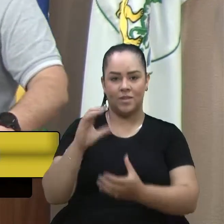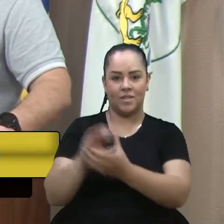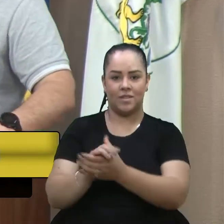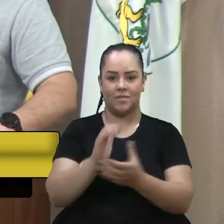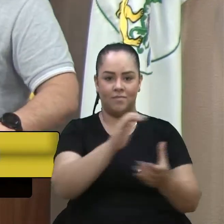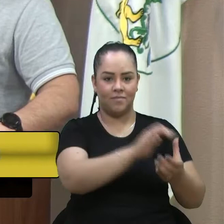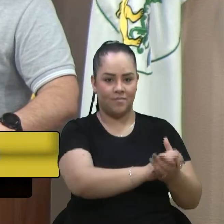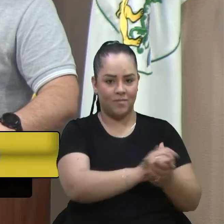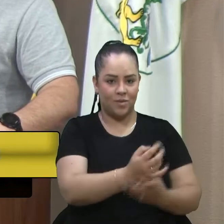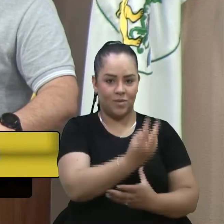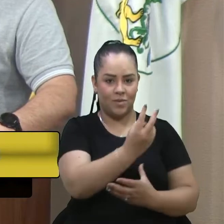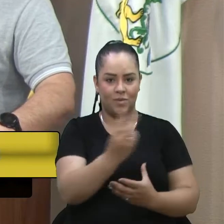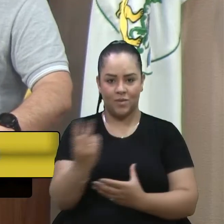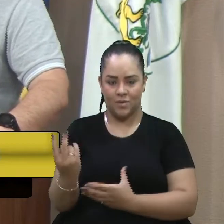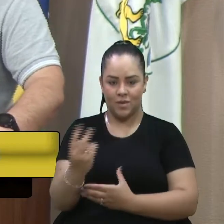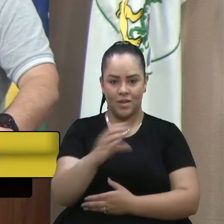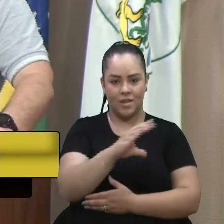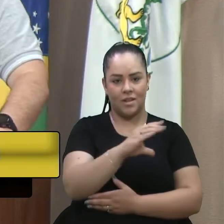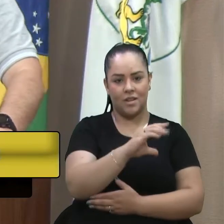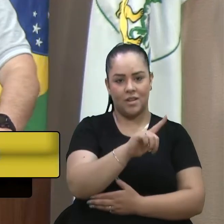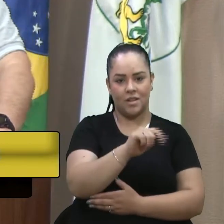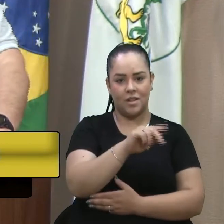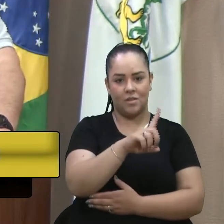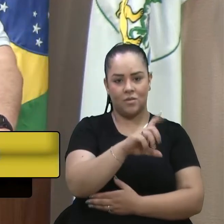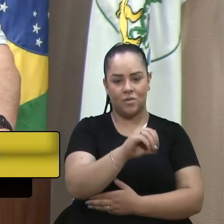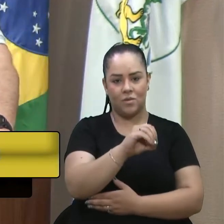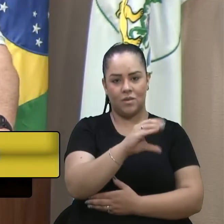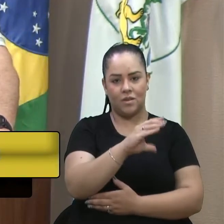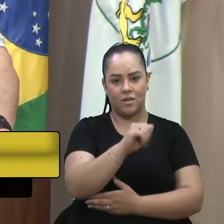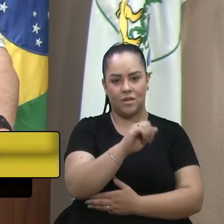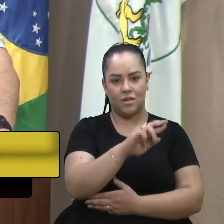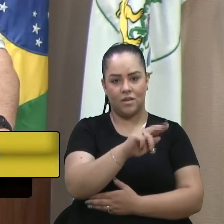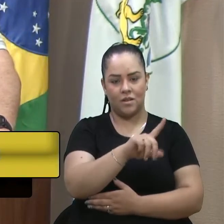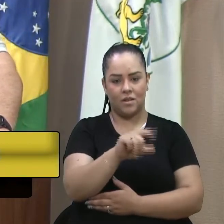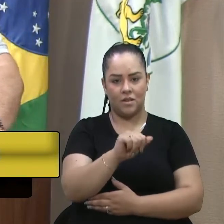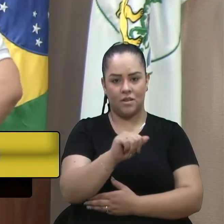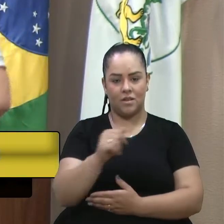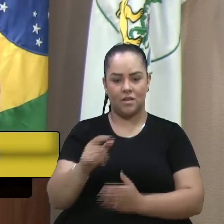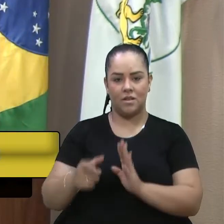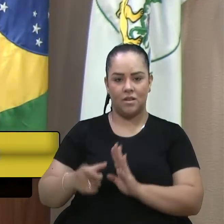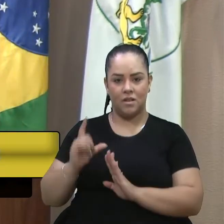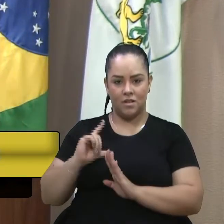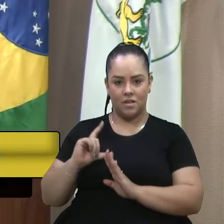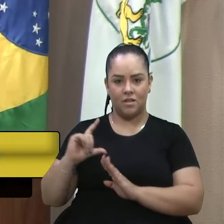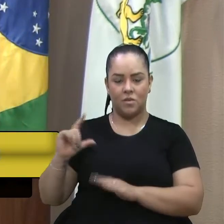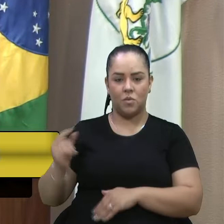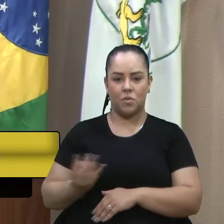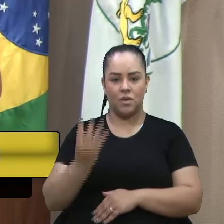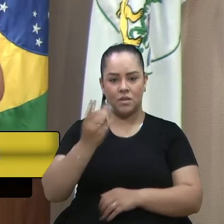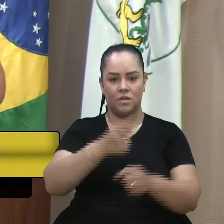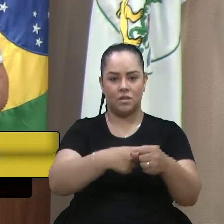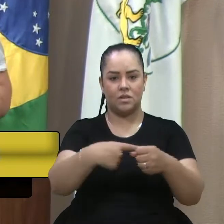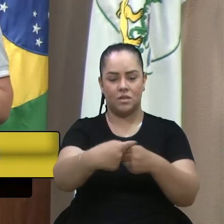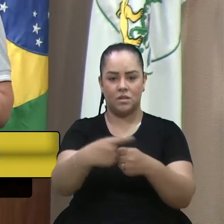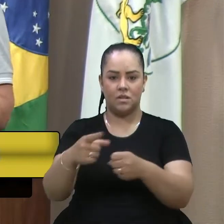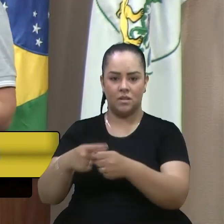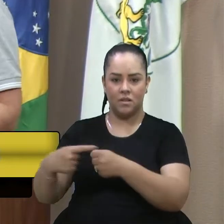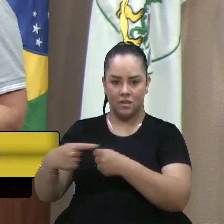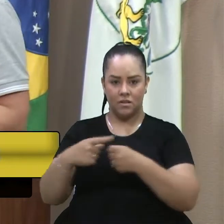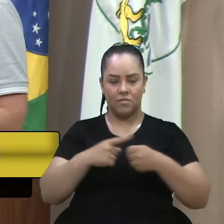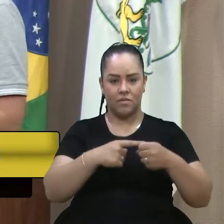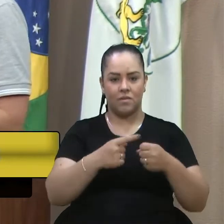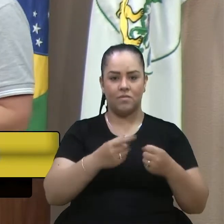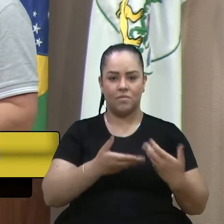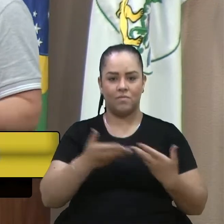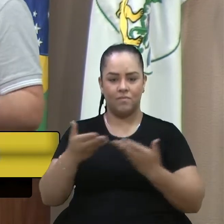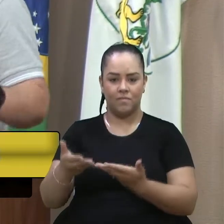Cláudio e a Carla que vieram inicialmente e passaram por quatro cidades visitando vários estádios aqui da